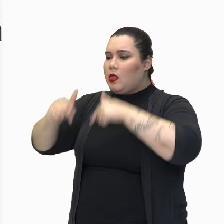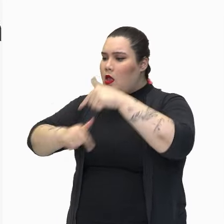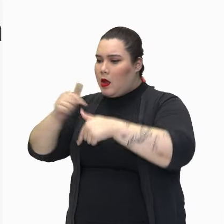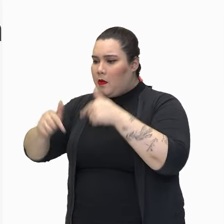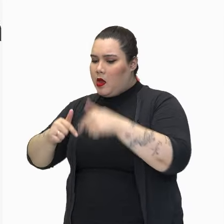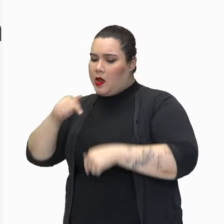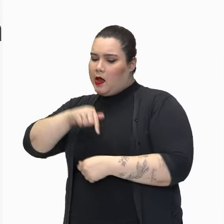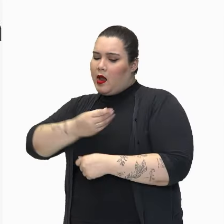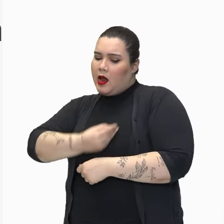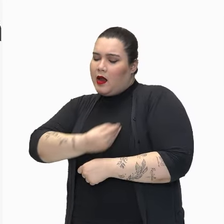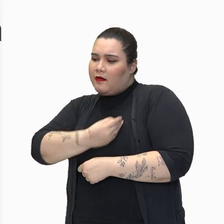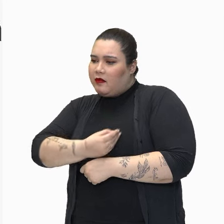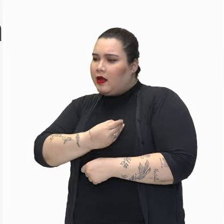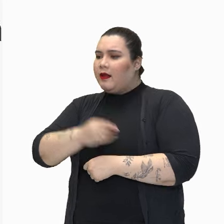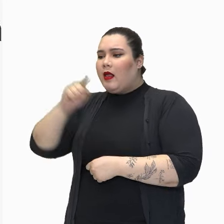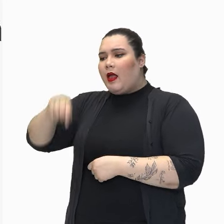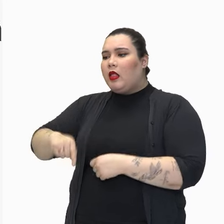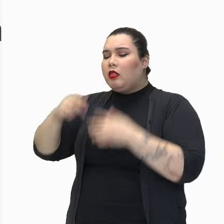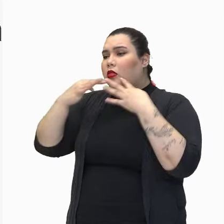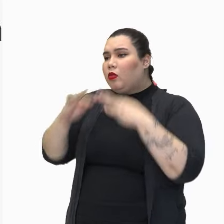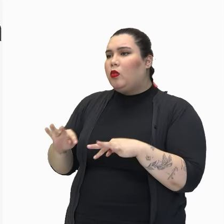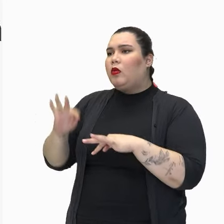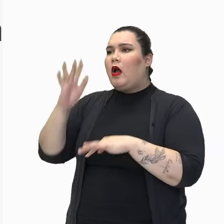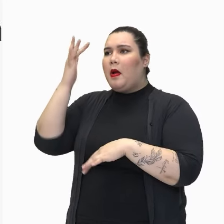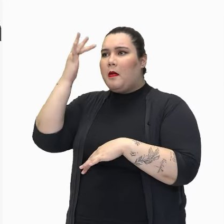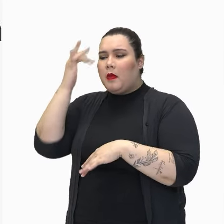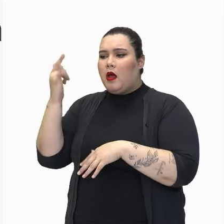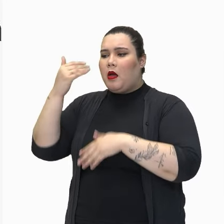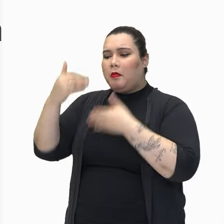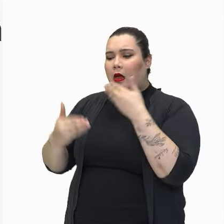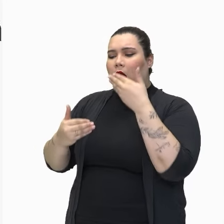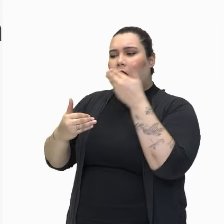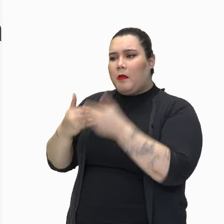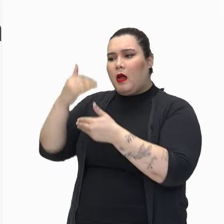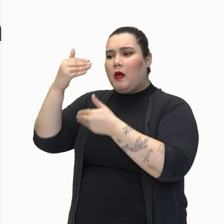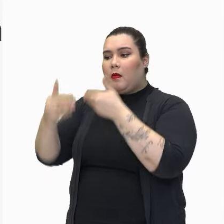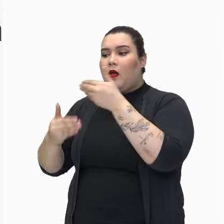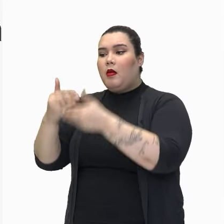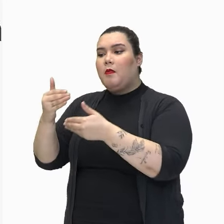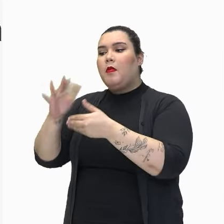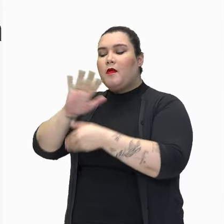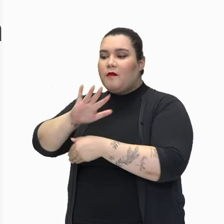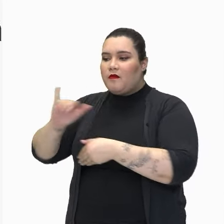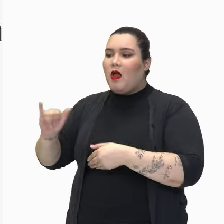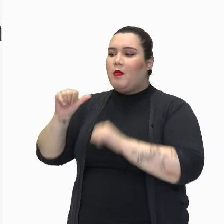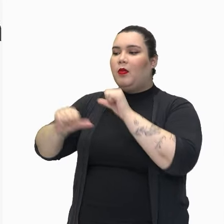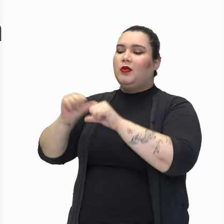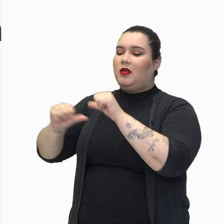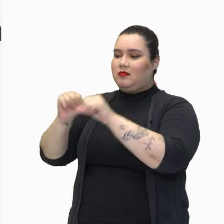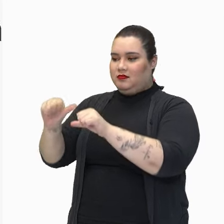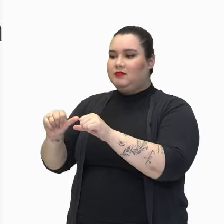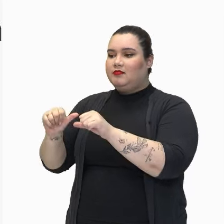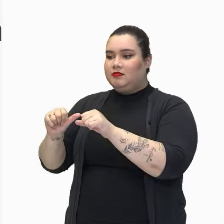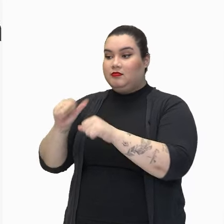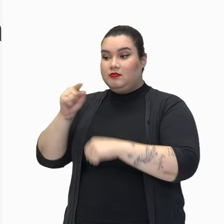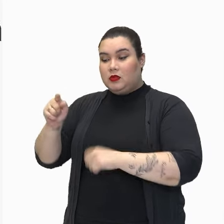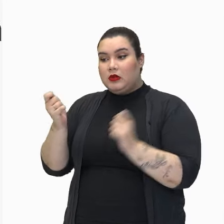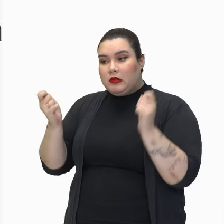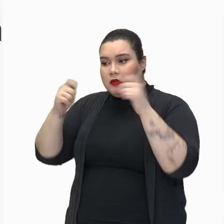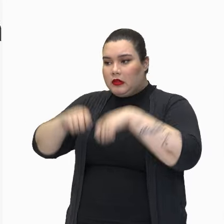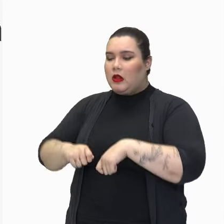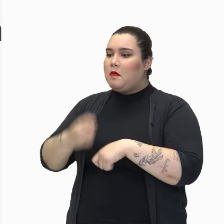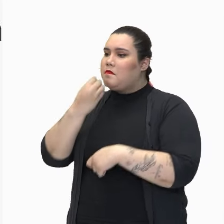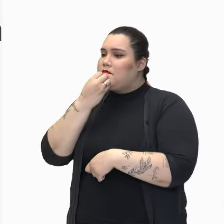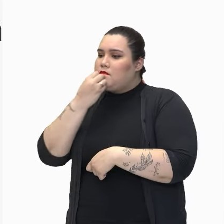é um dia de capina com sol quente, que às vezes custa muito a passar, mas sempre passa. E você ainda pode ter muito